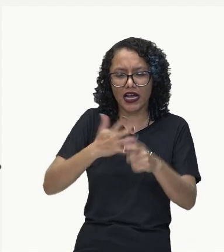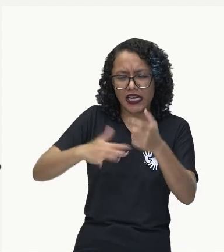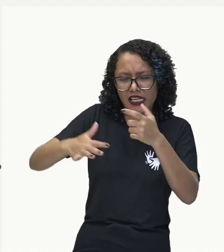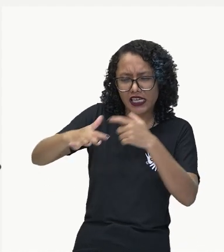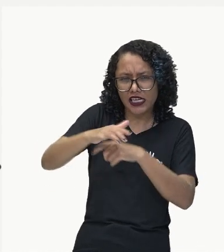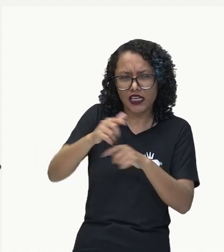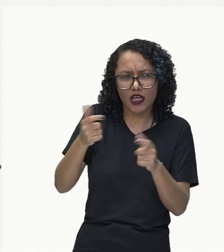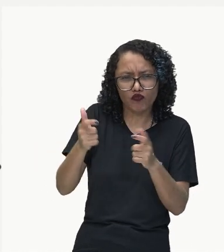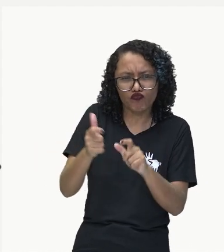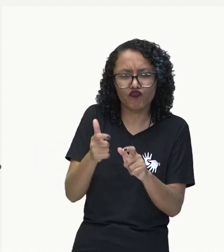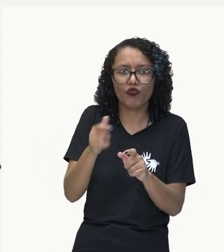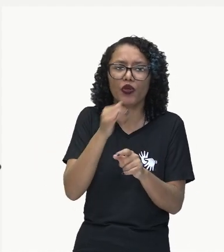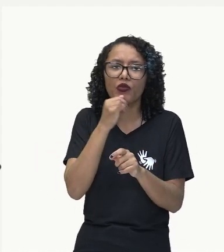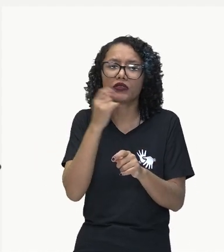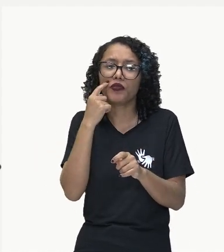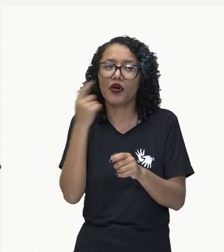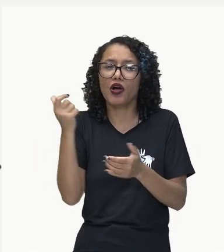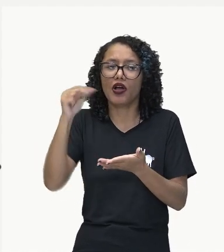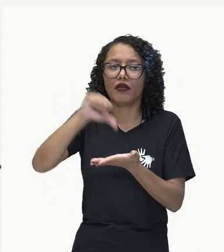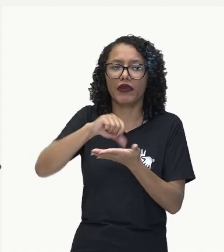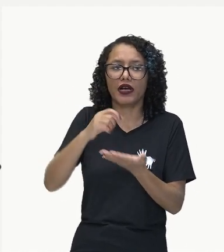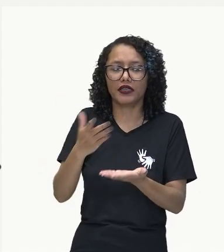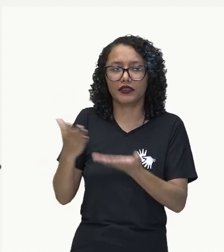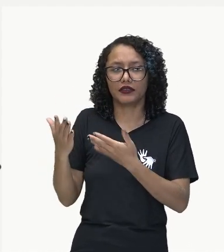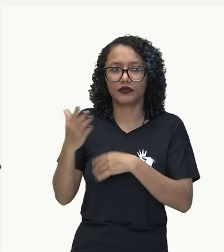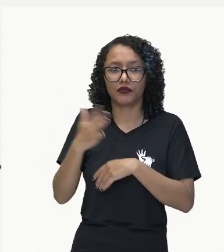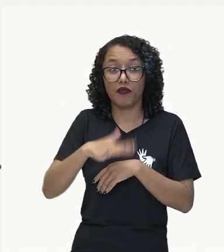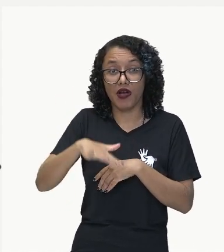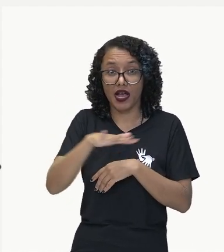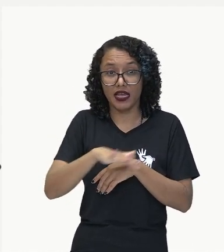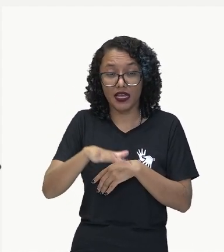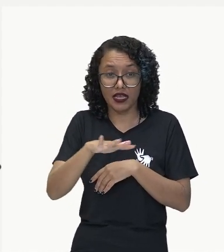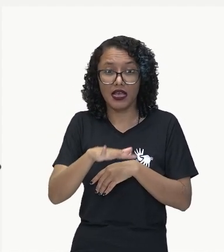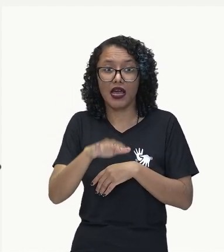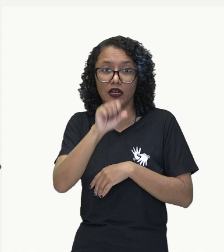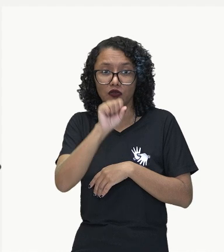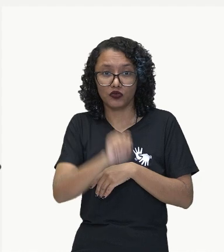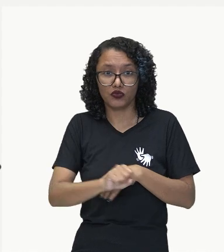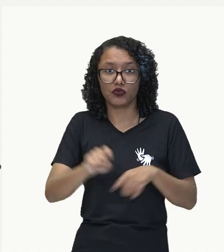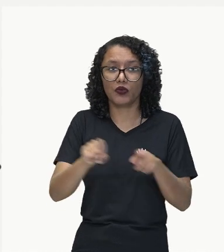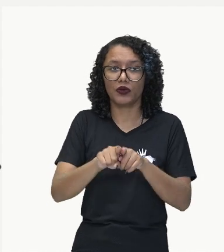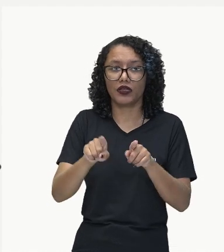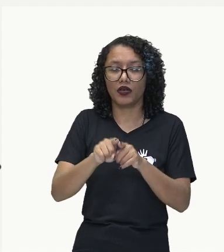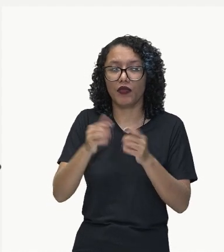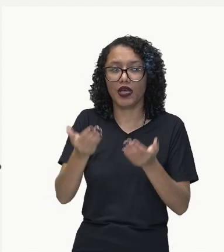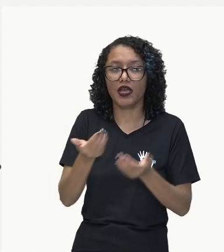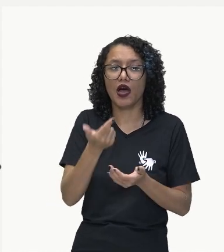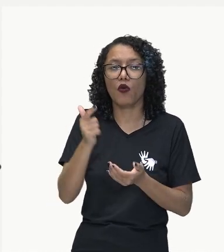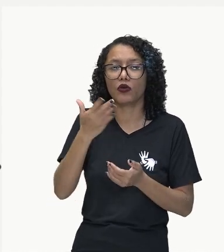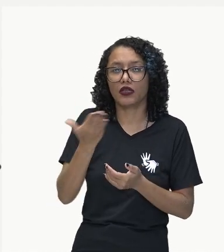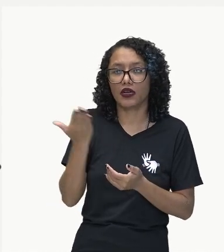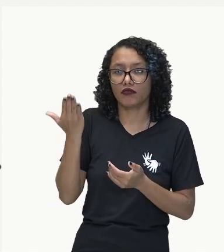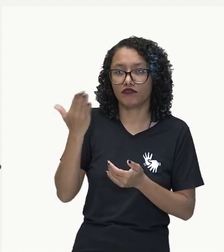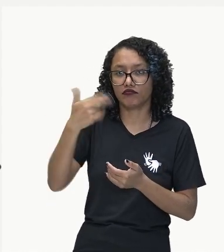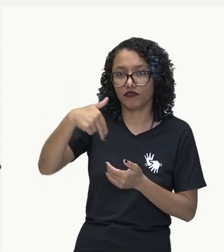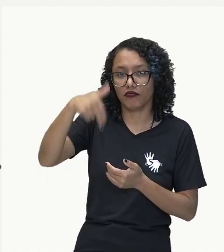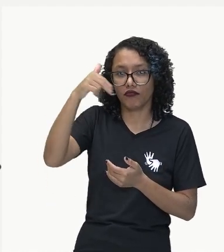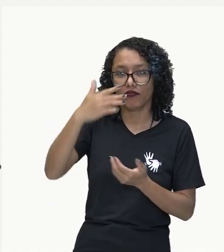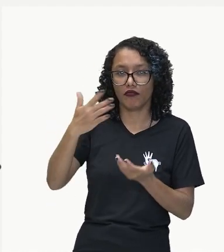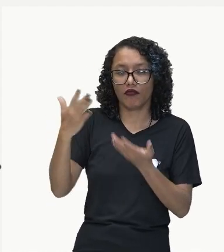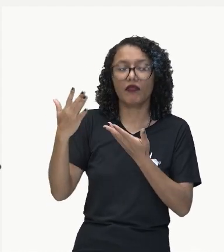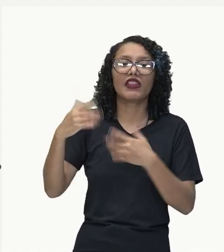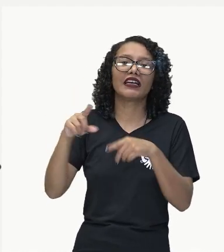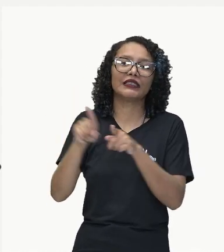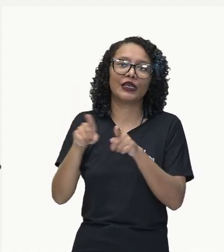visualizar aqui, na ilha mais ao sul e na ilha rocaido, a gente vai ter a localização